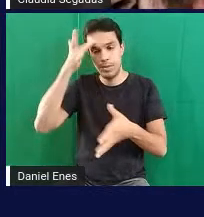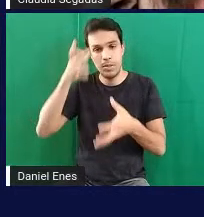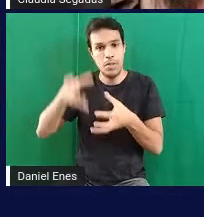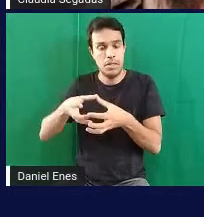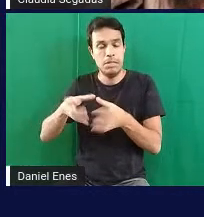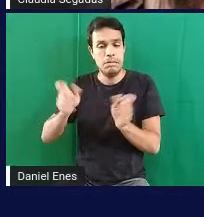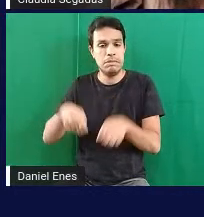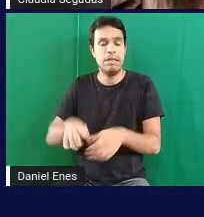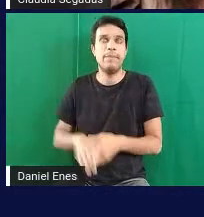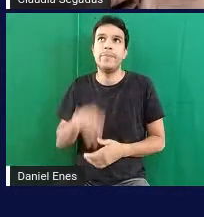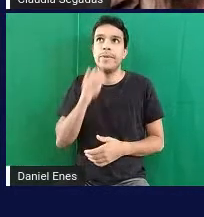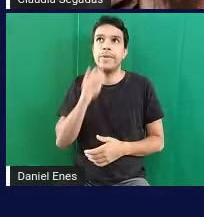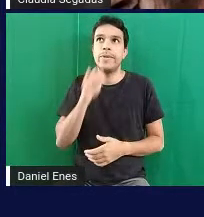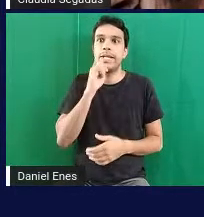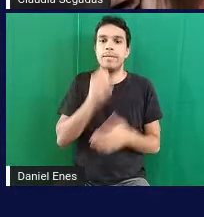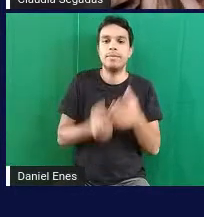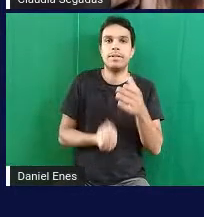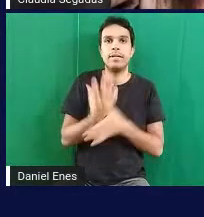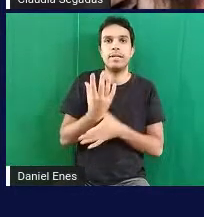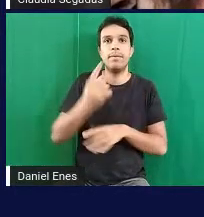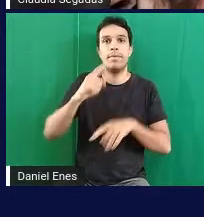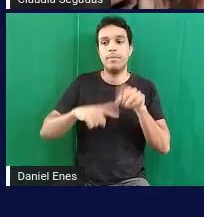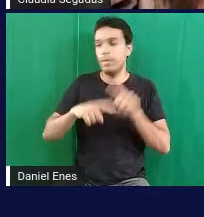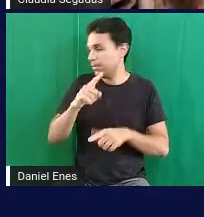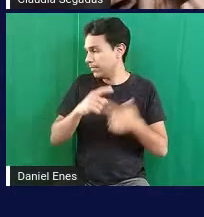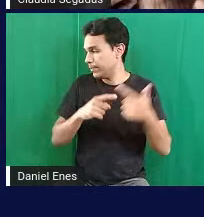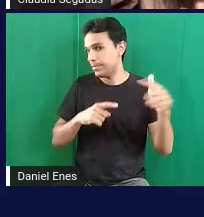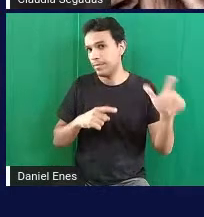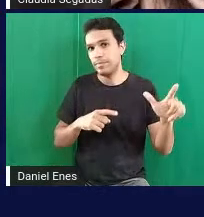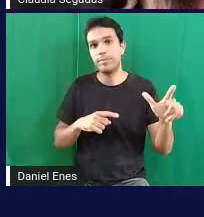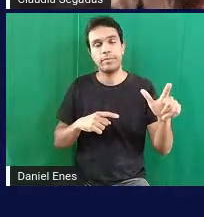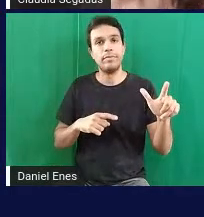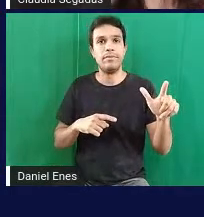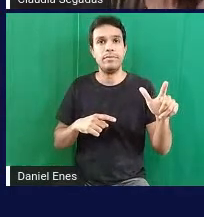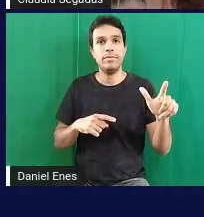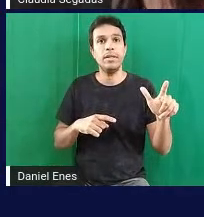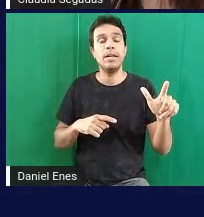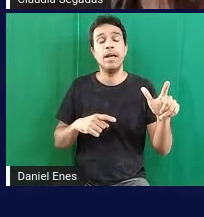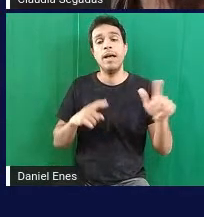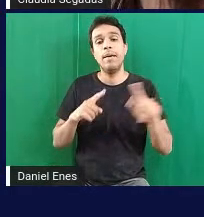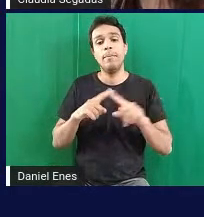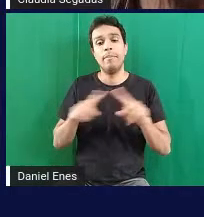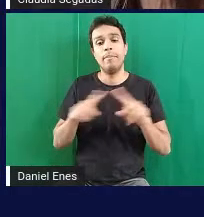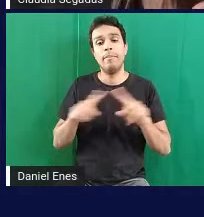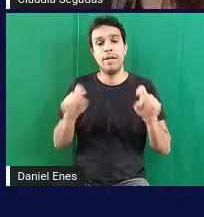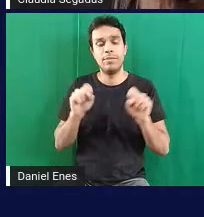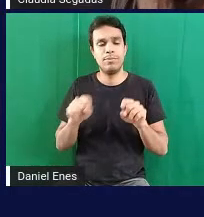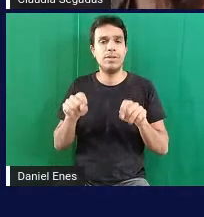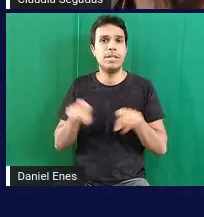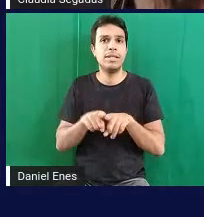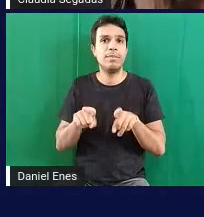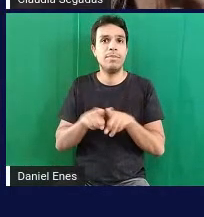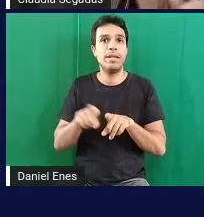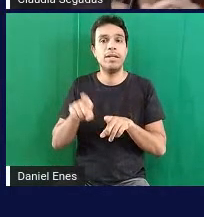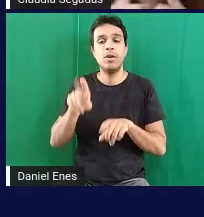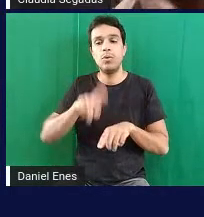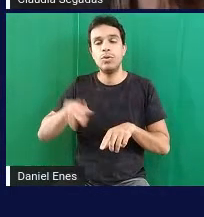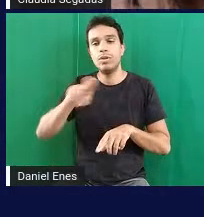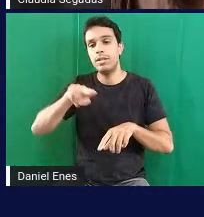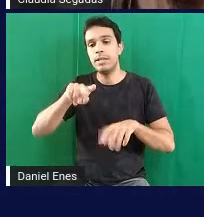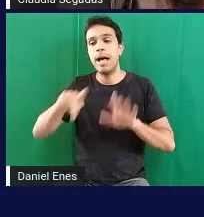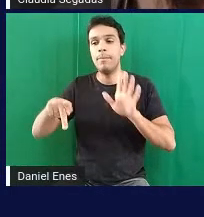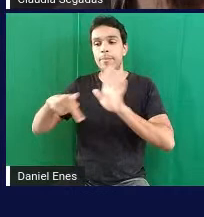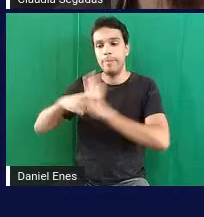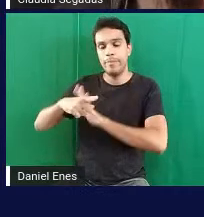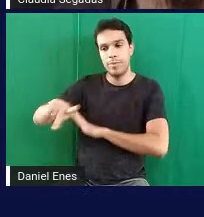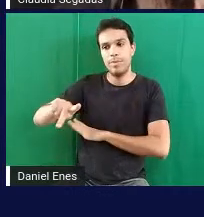tivesse por exemplo criado esse material para outros alunos também seria útil mas poderiam também utilizar materiais próprios que eles tinham tá